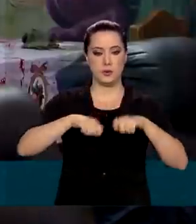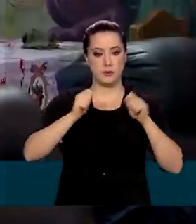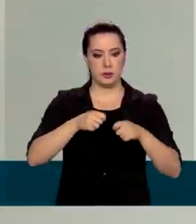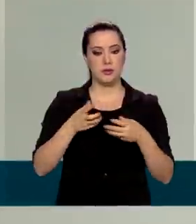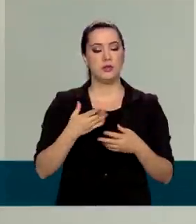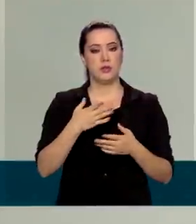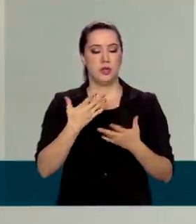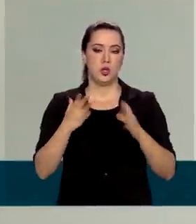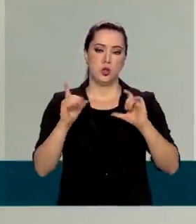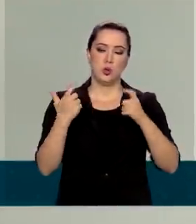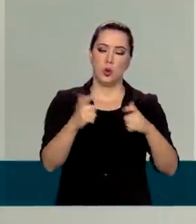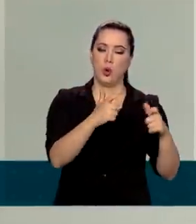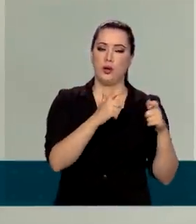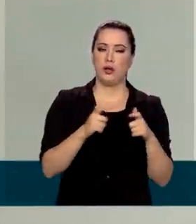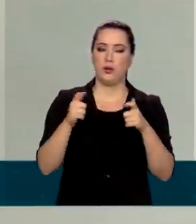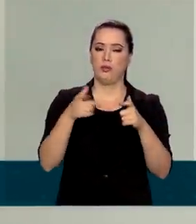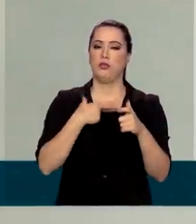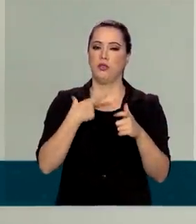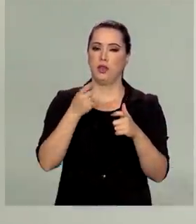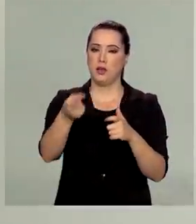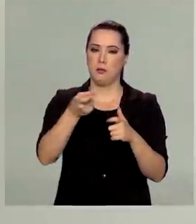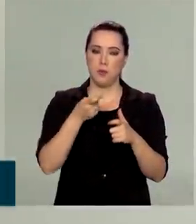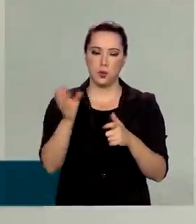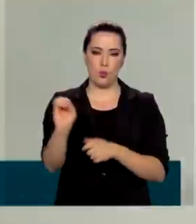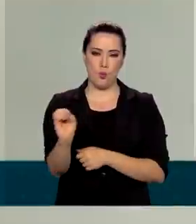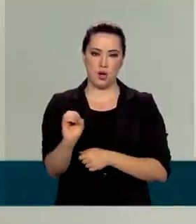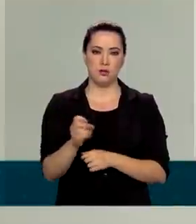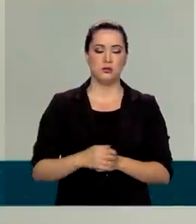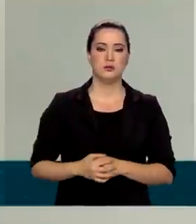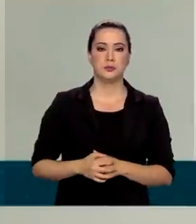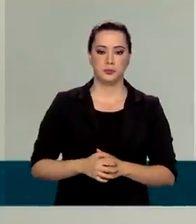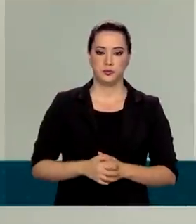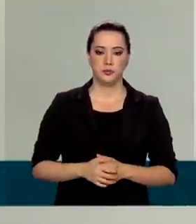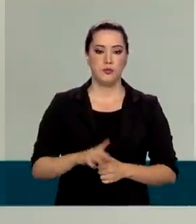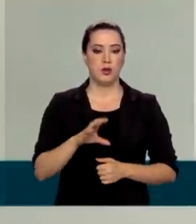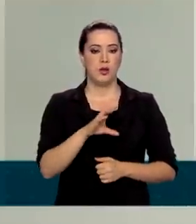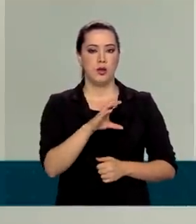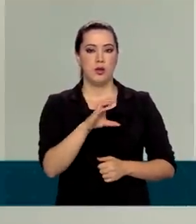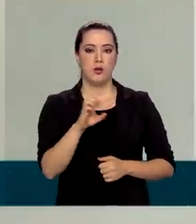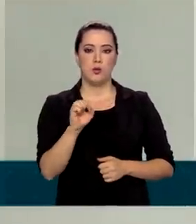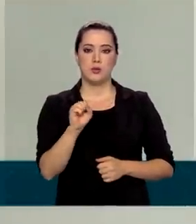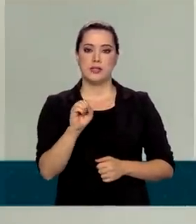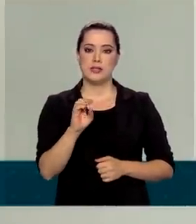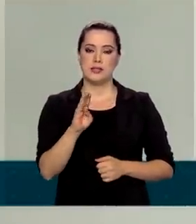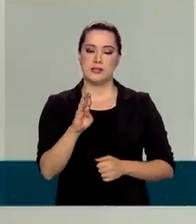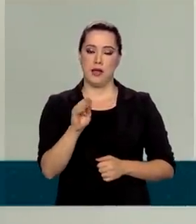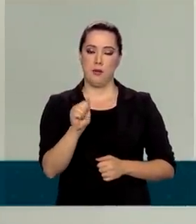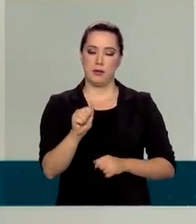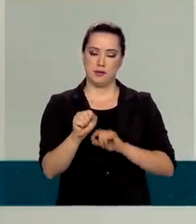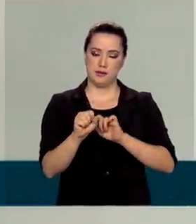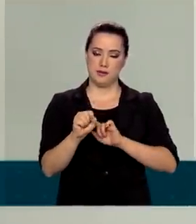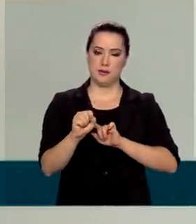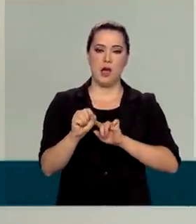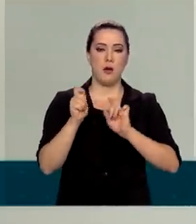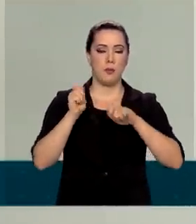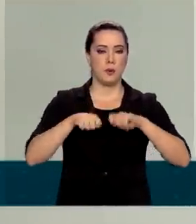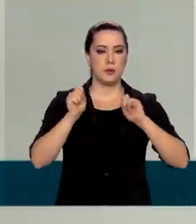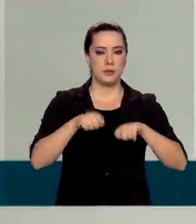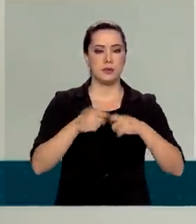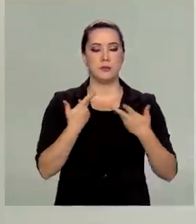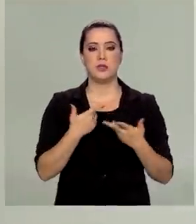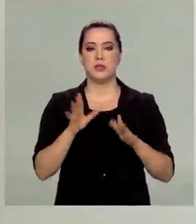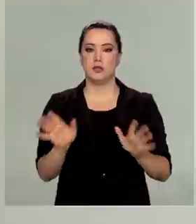impostos. O SEBAS é uma certificação que promove também a priorização de entidades, organizações da sociedade civil na